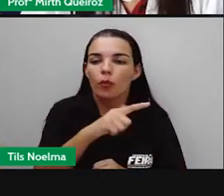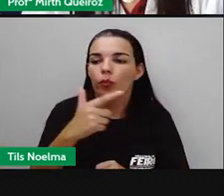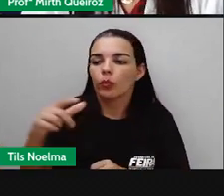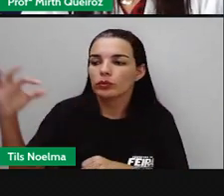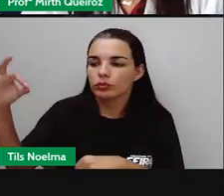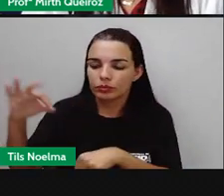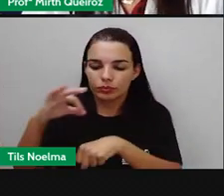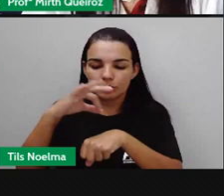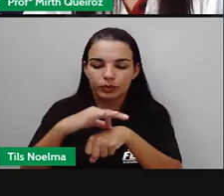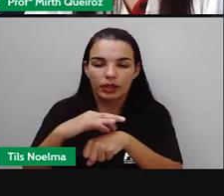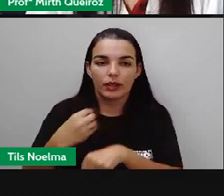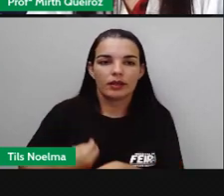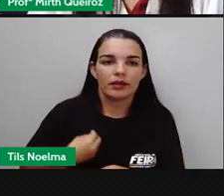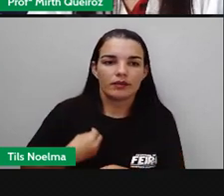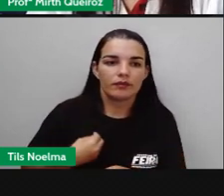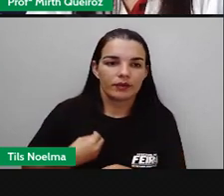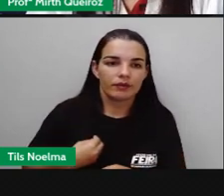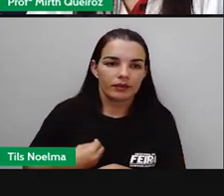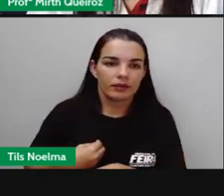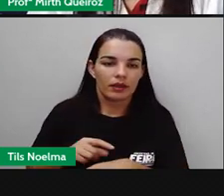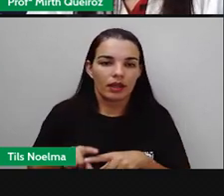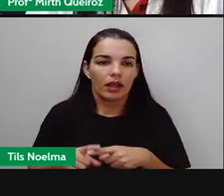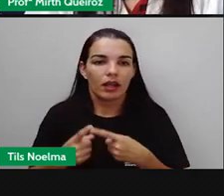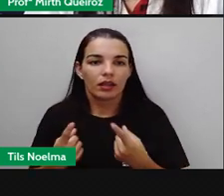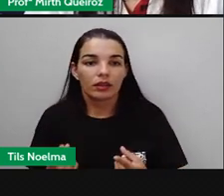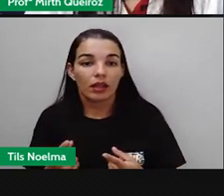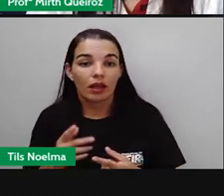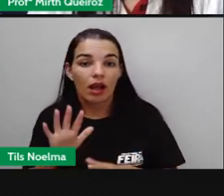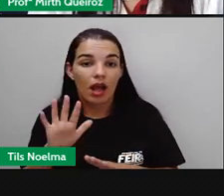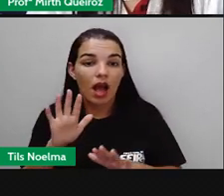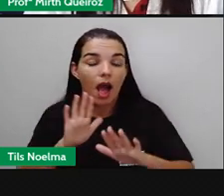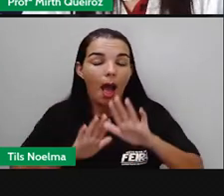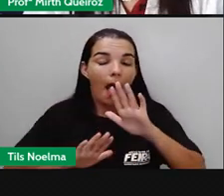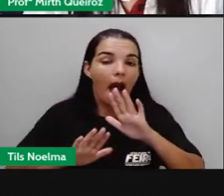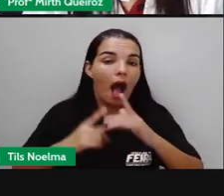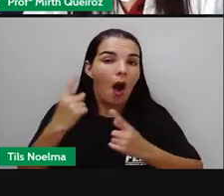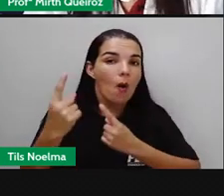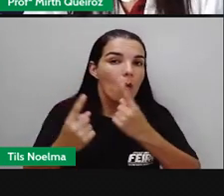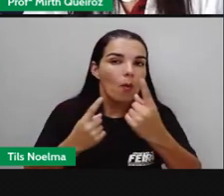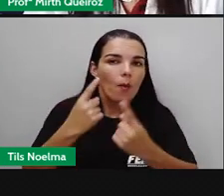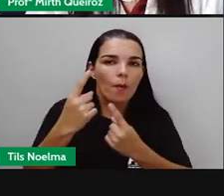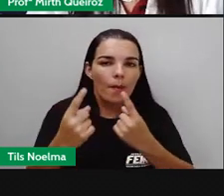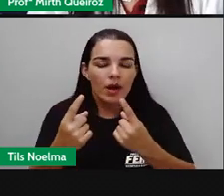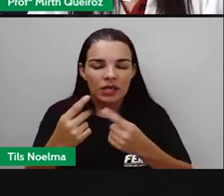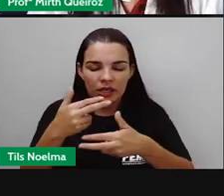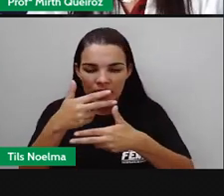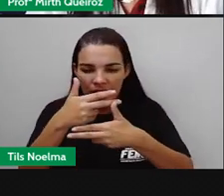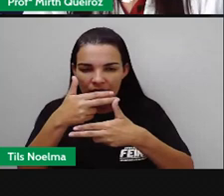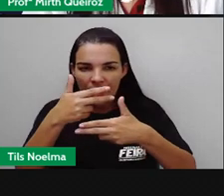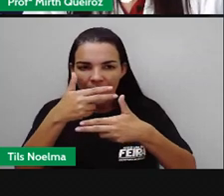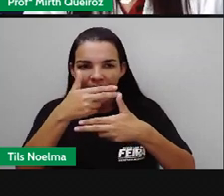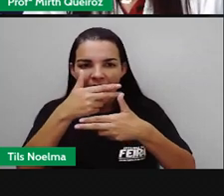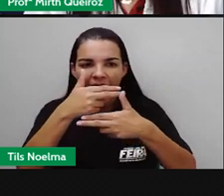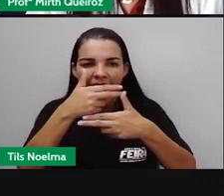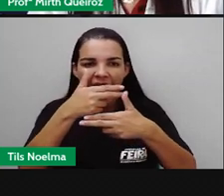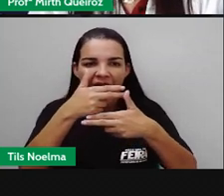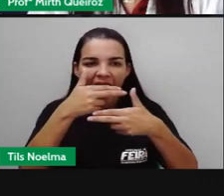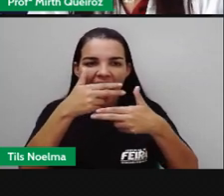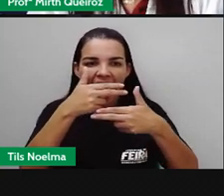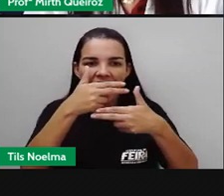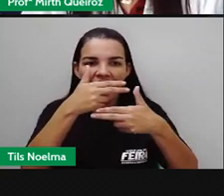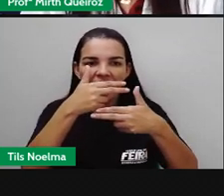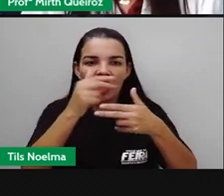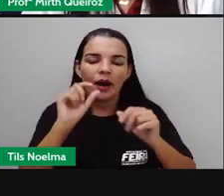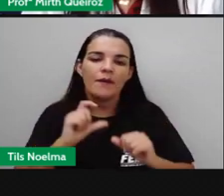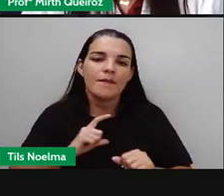sobreviver. Sendo que, na maioria das vezes, eles prejudicam o ser vivo, que a gente